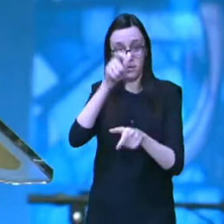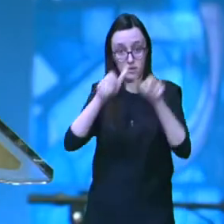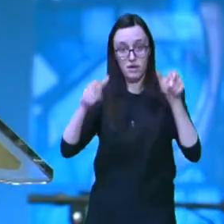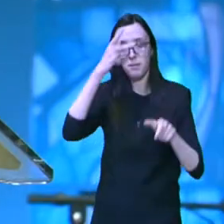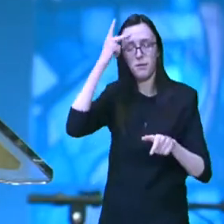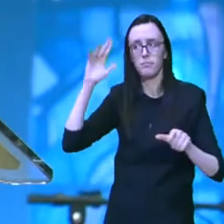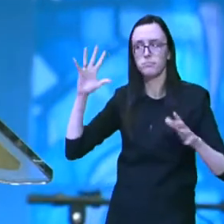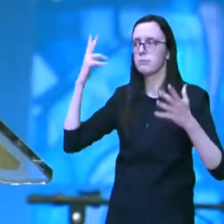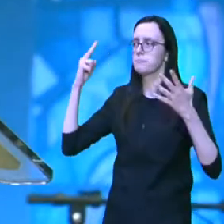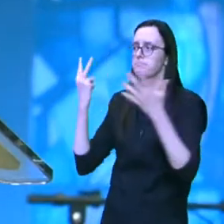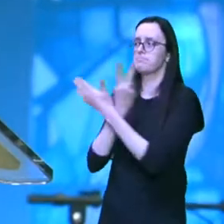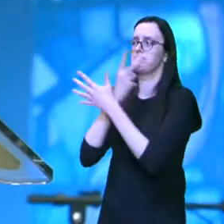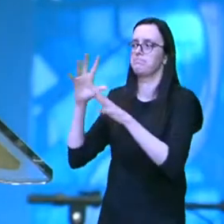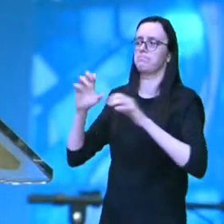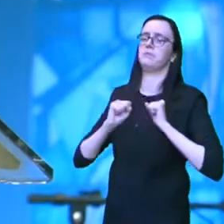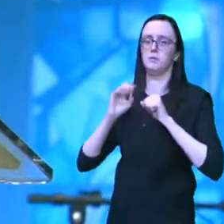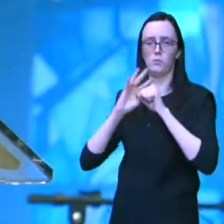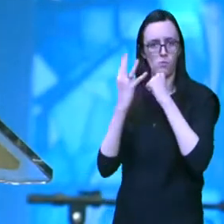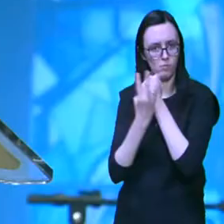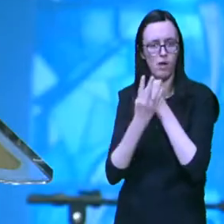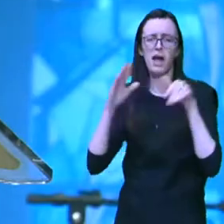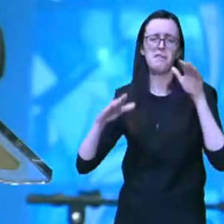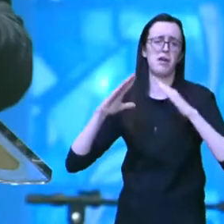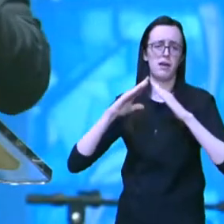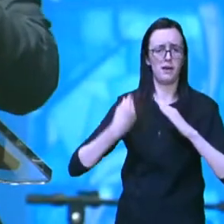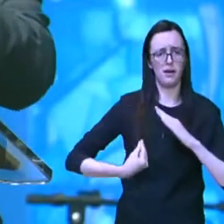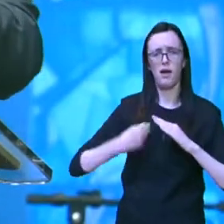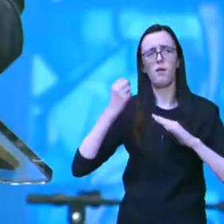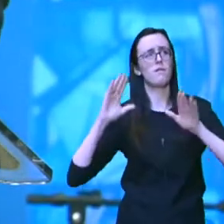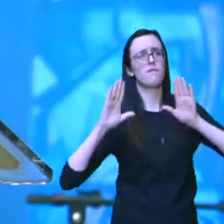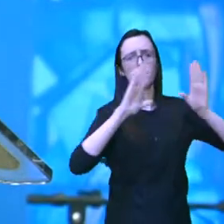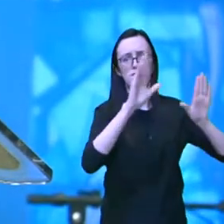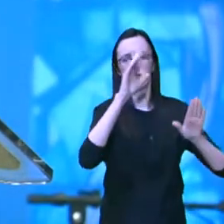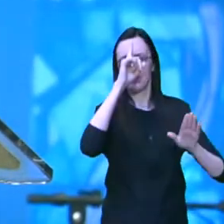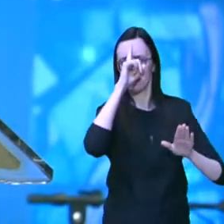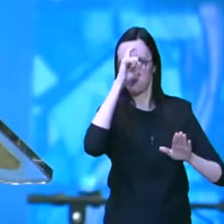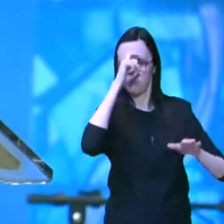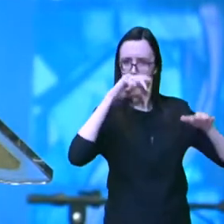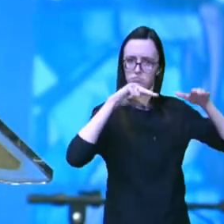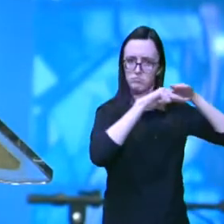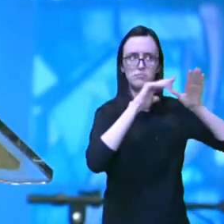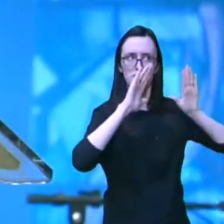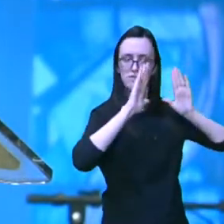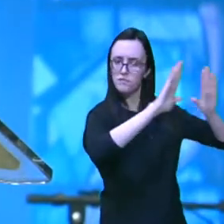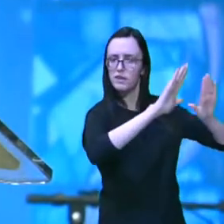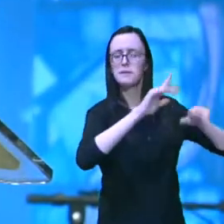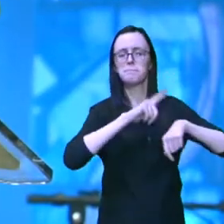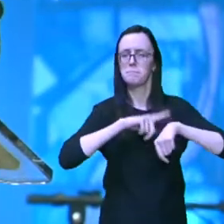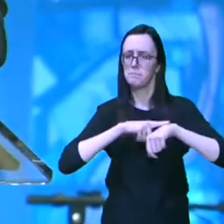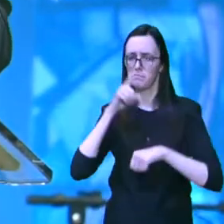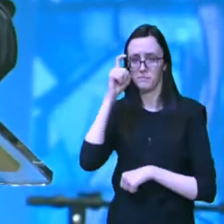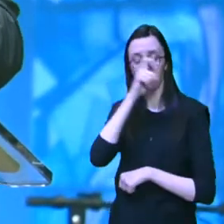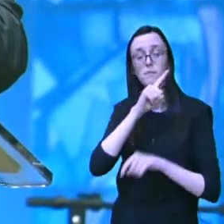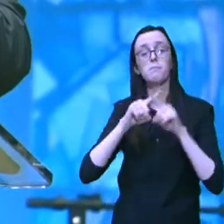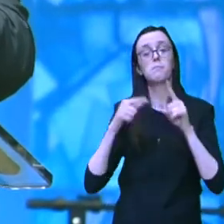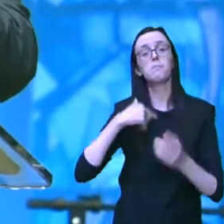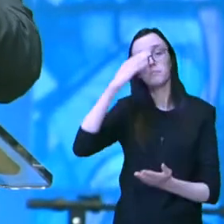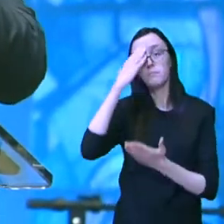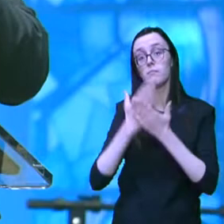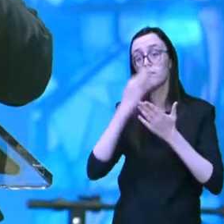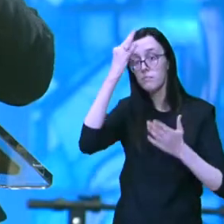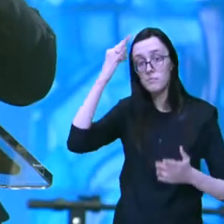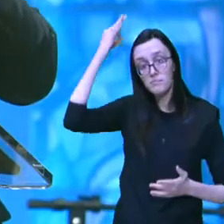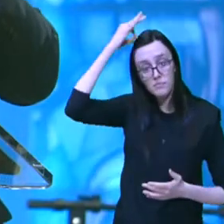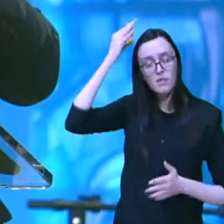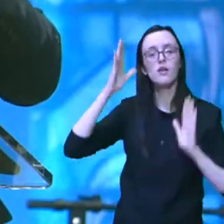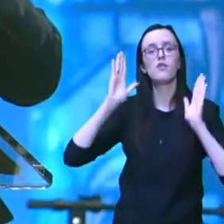acometidas pela Covid ou talvez estejam em casa, internadas, passando por momentos difíceis e eu creio que o Espírito